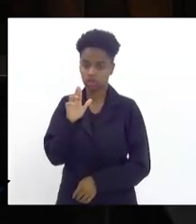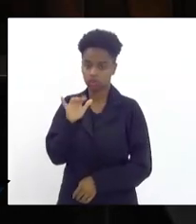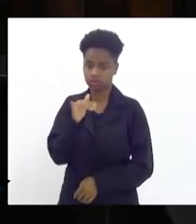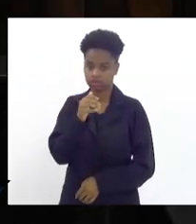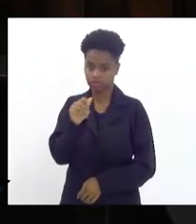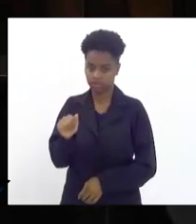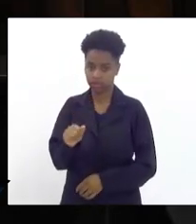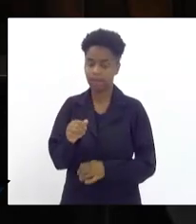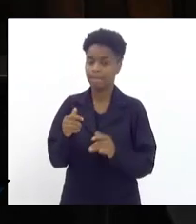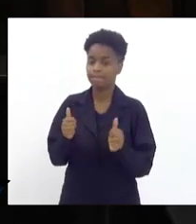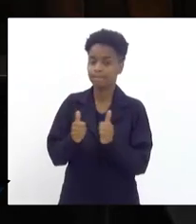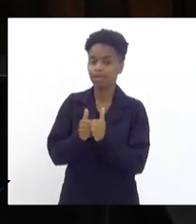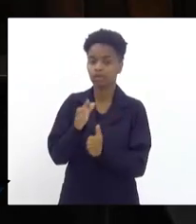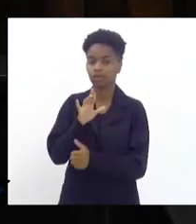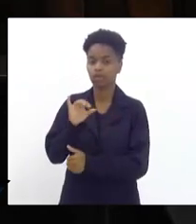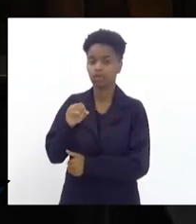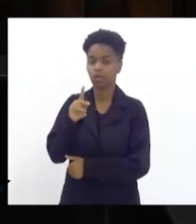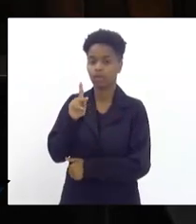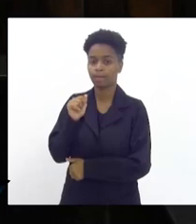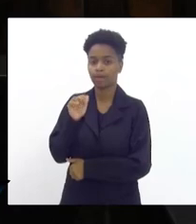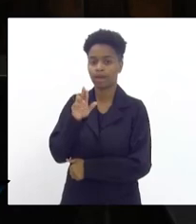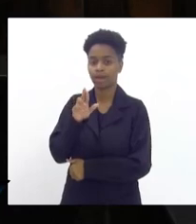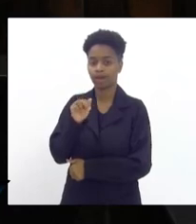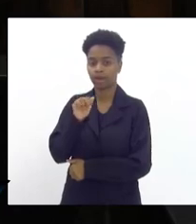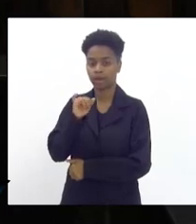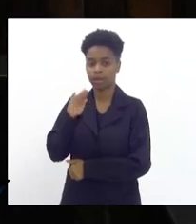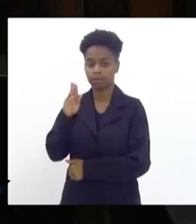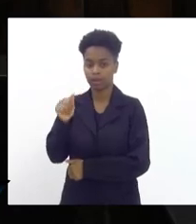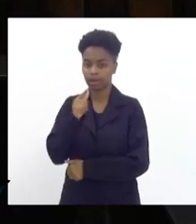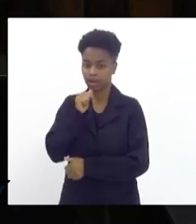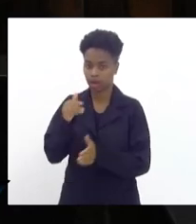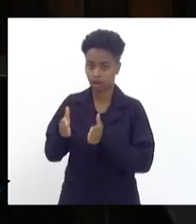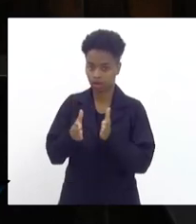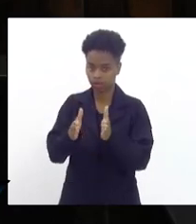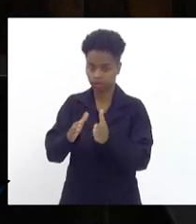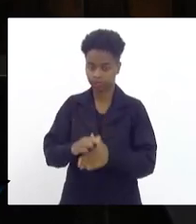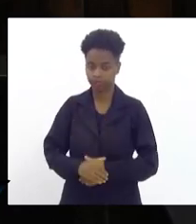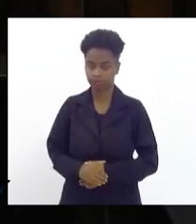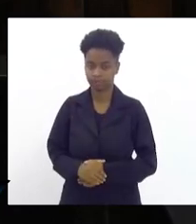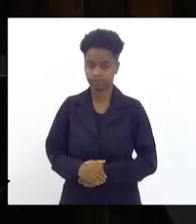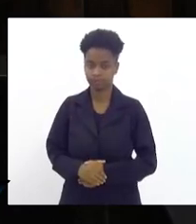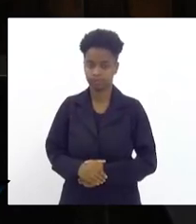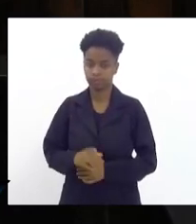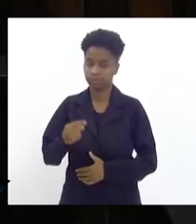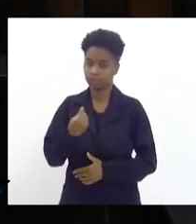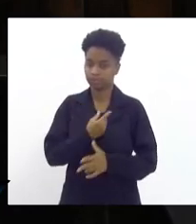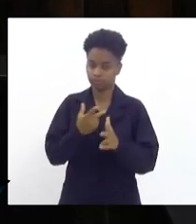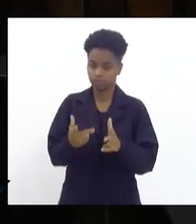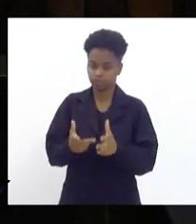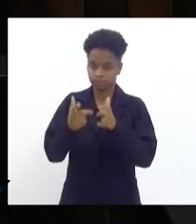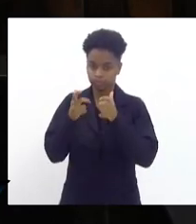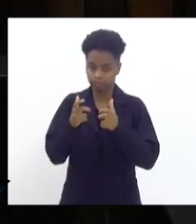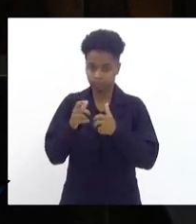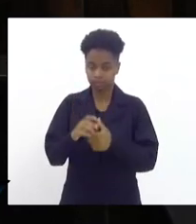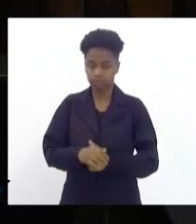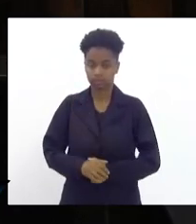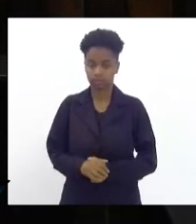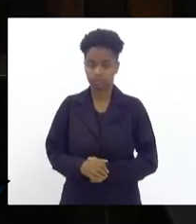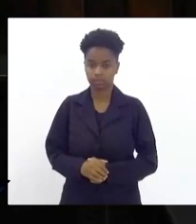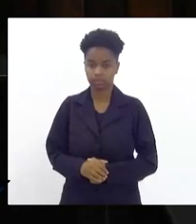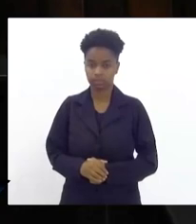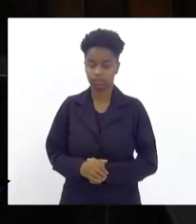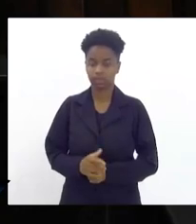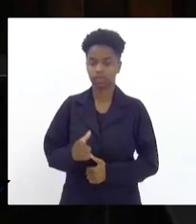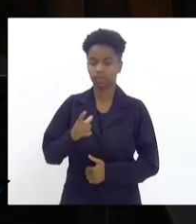que fica próximo ao Rio Paraíba, do Sul, onde constatamos que a